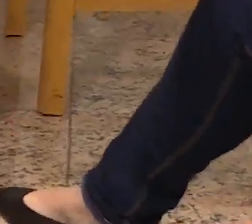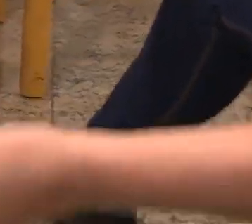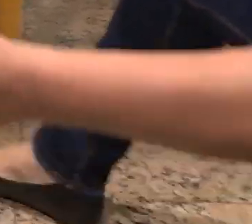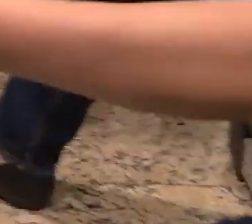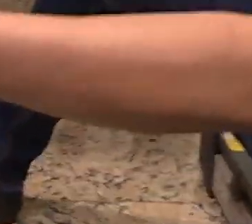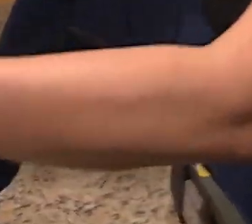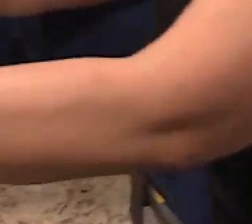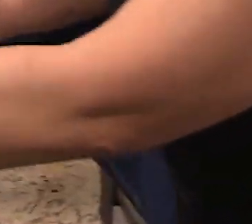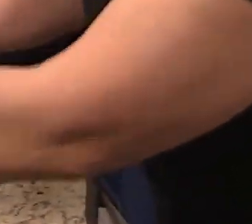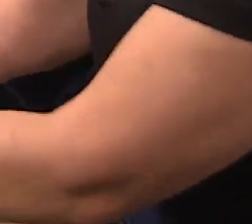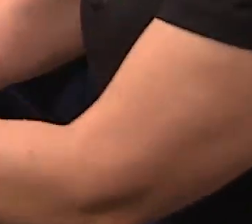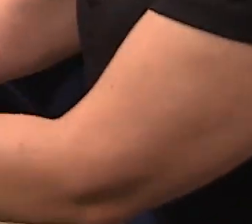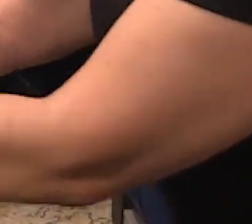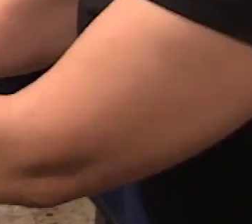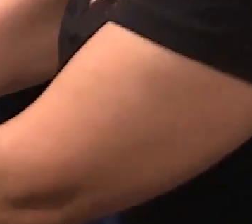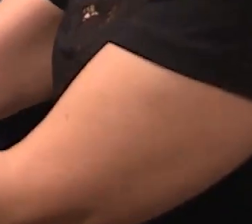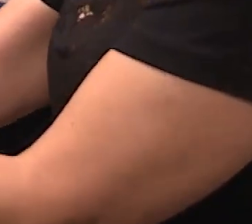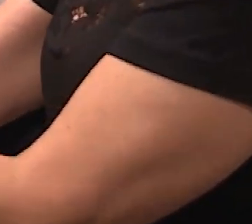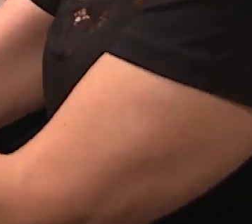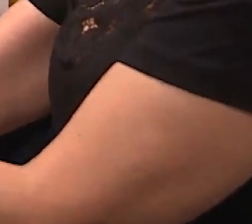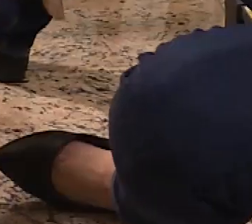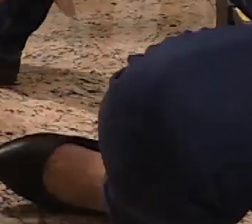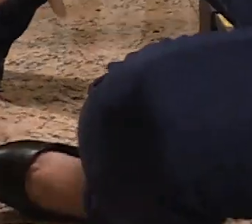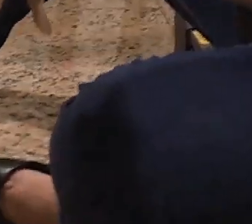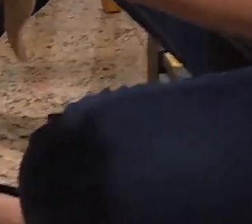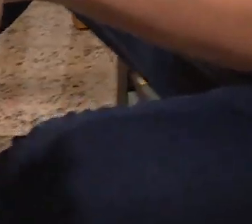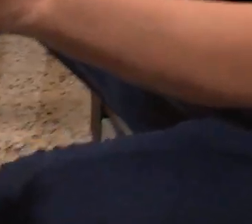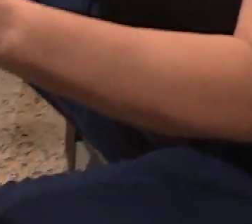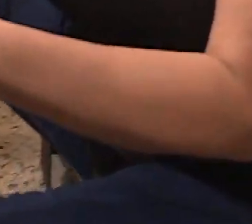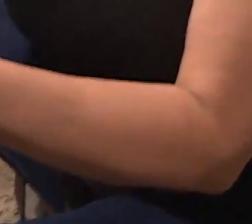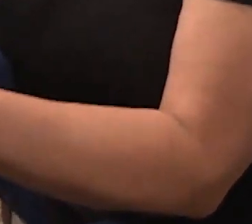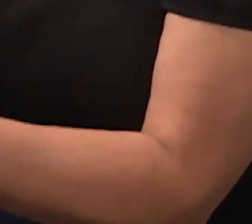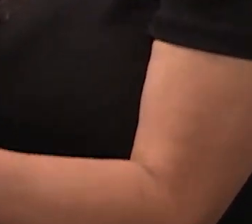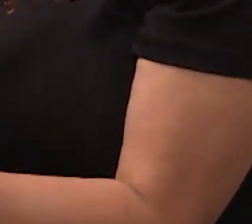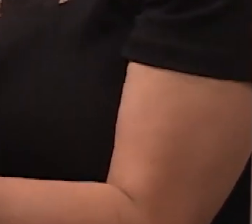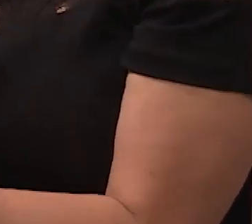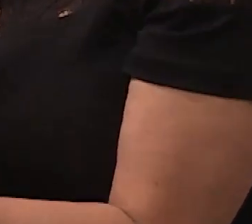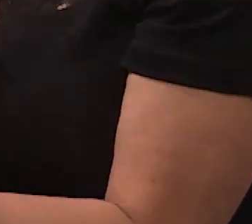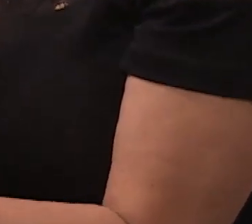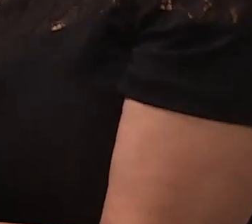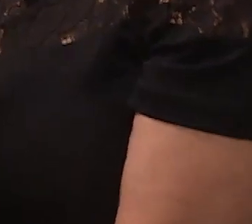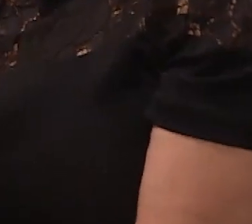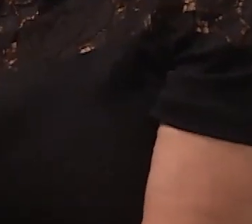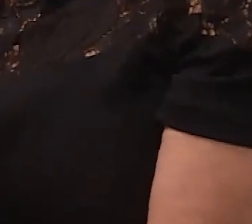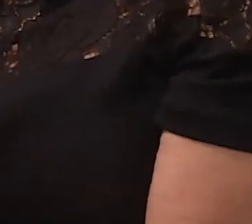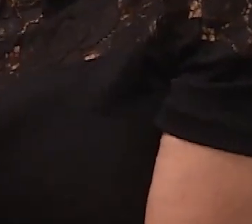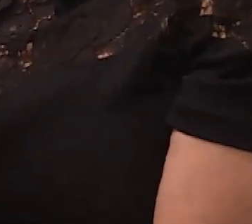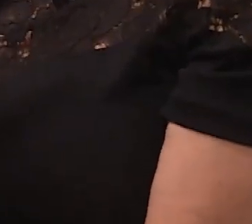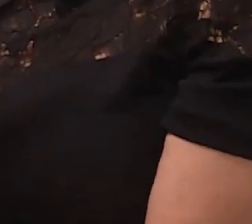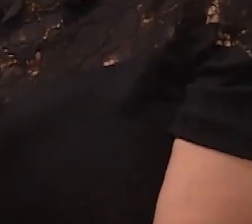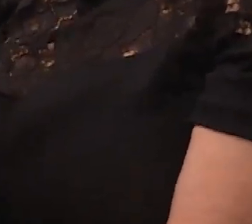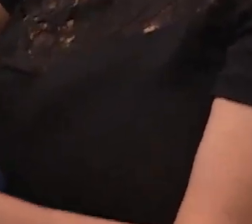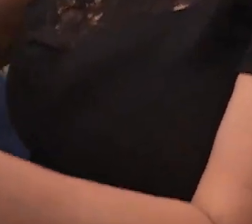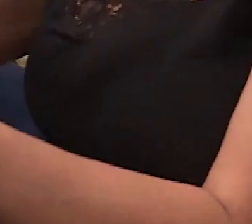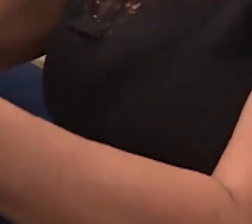iguais. Na sala de jantar, agachada, Débora acaricia o cão guia de pelo caramelo e sorriu.